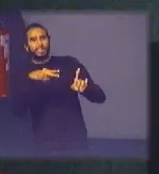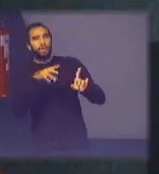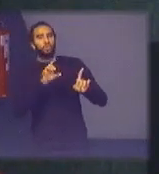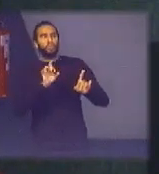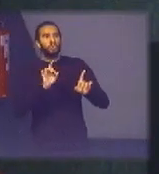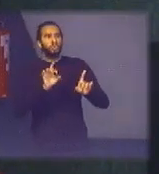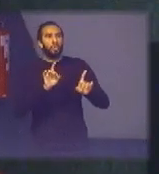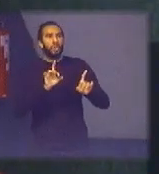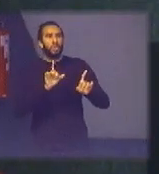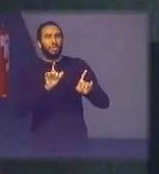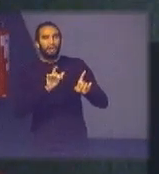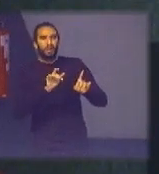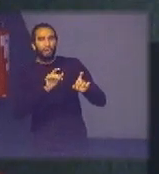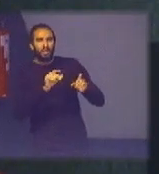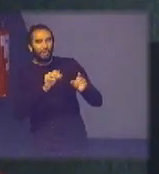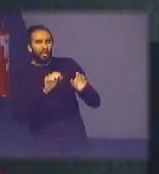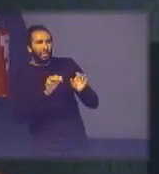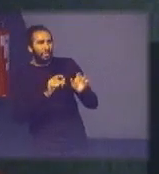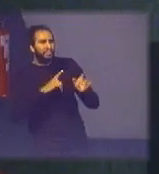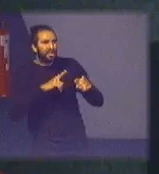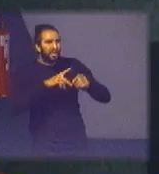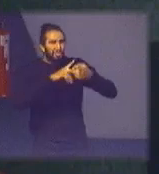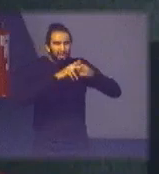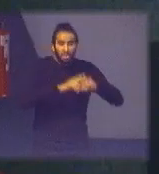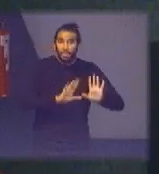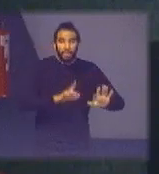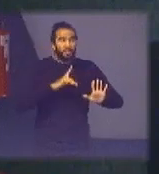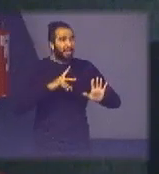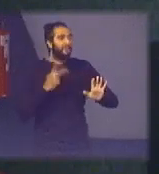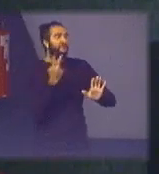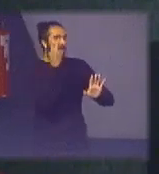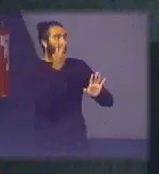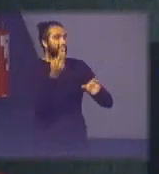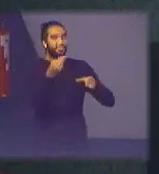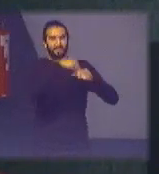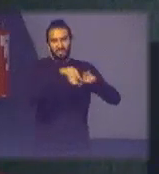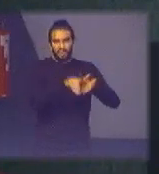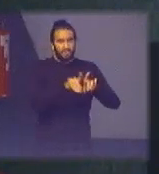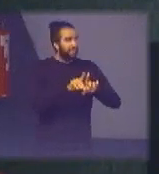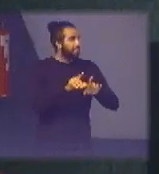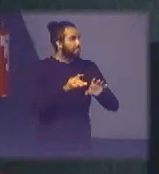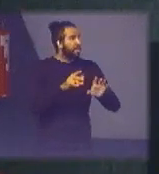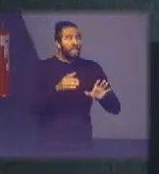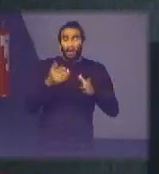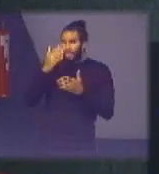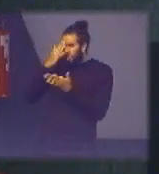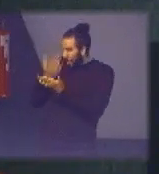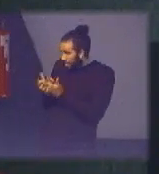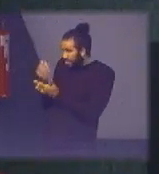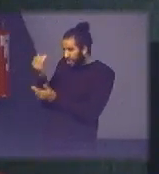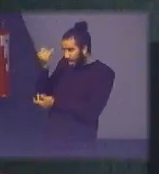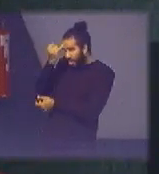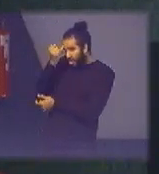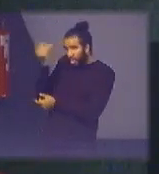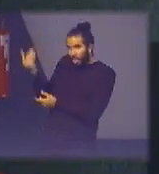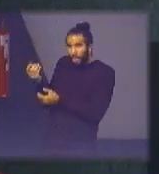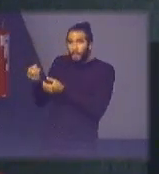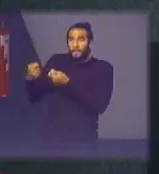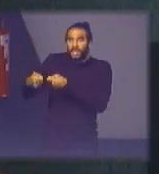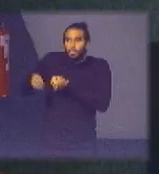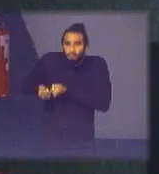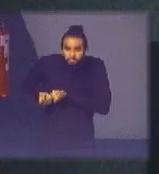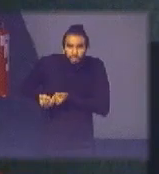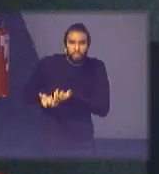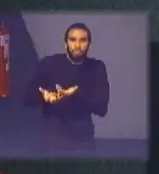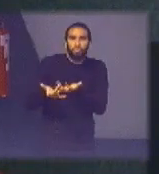só operacional e mecanicista e tem valores e eu acho que as boas ideias devem ser disseminadas então eu